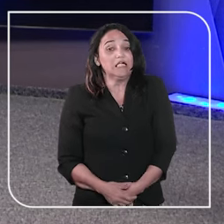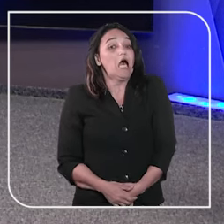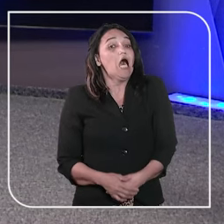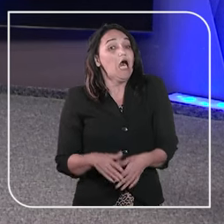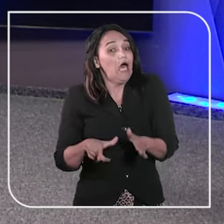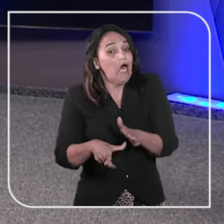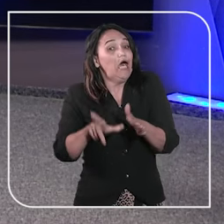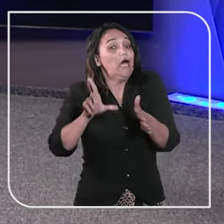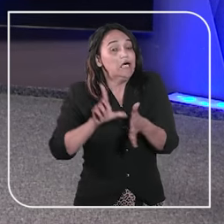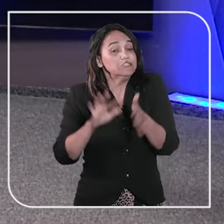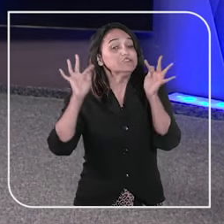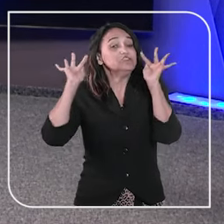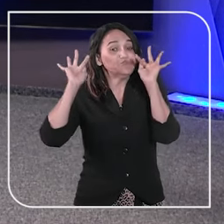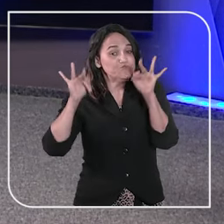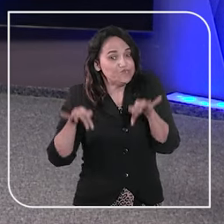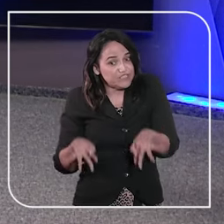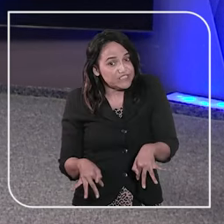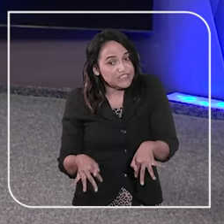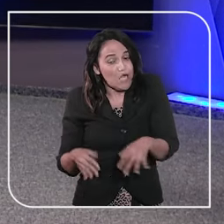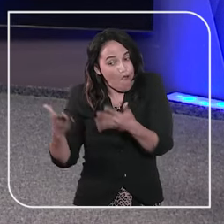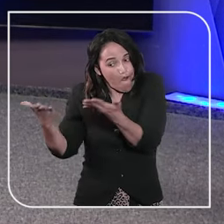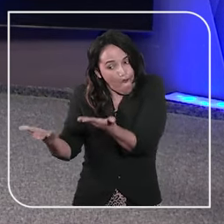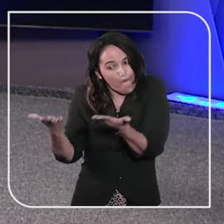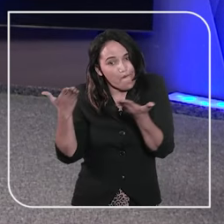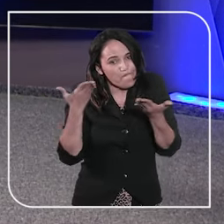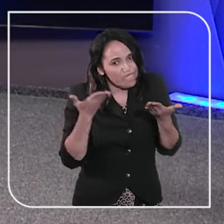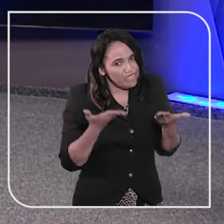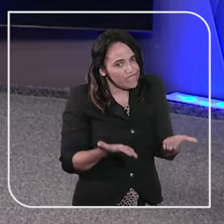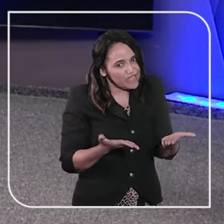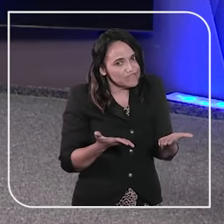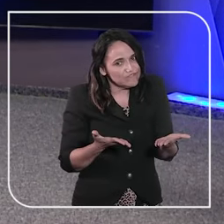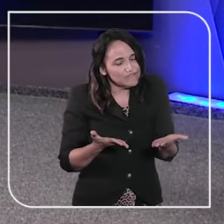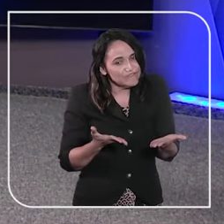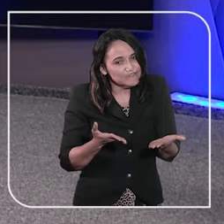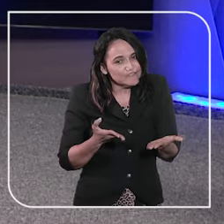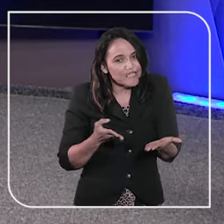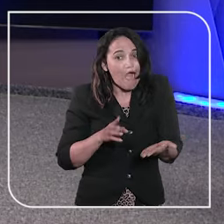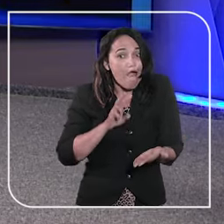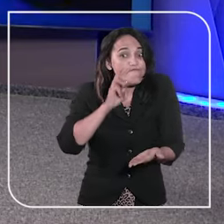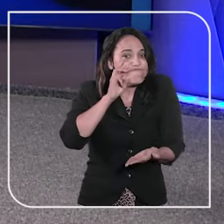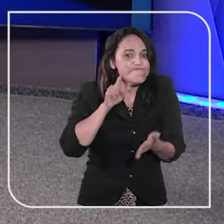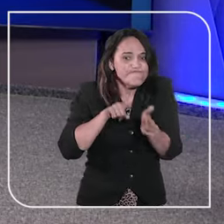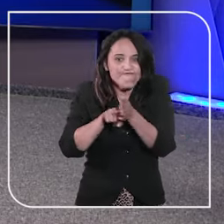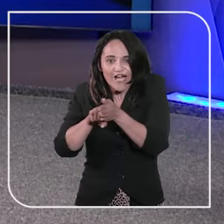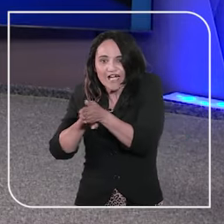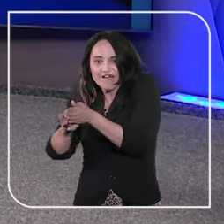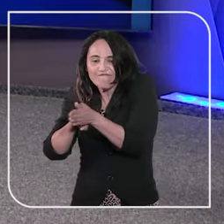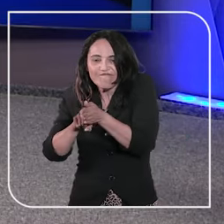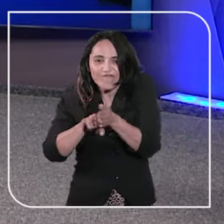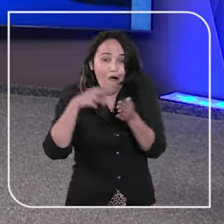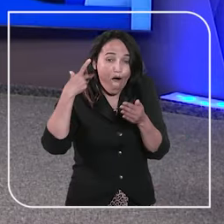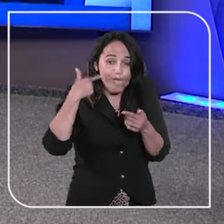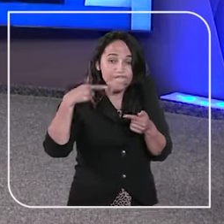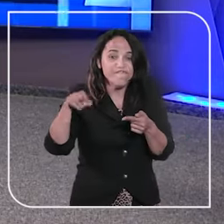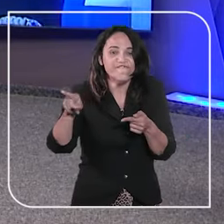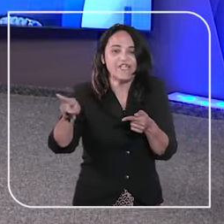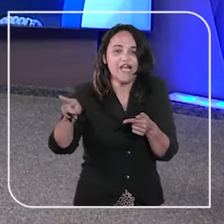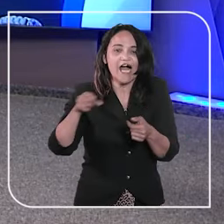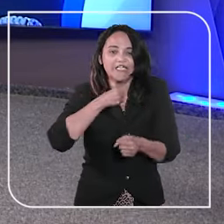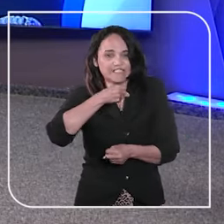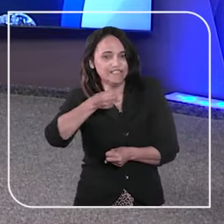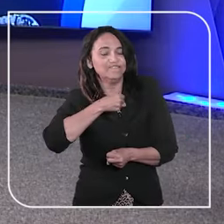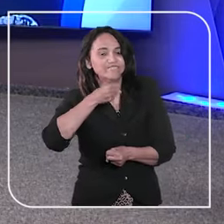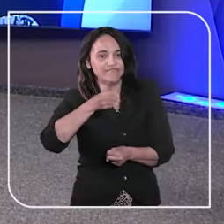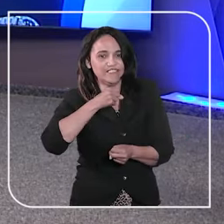encerrar, faço um convite para você conferir a edição do programa STJ Entrevista, que destaca o